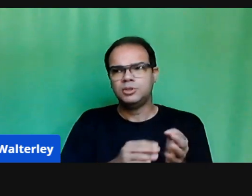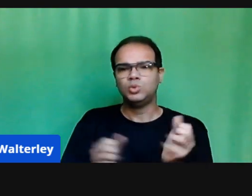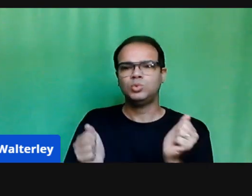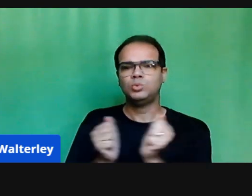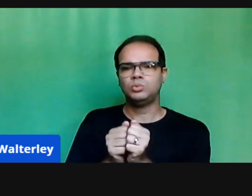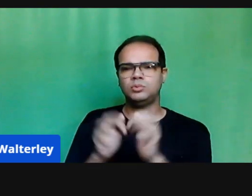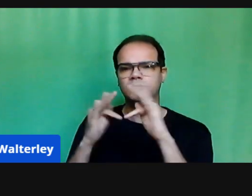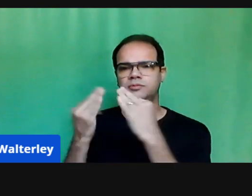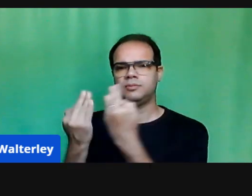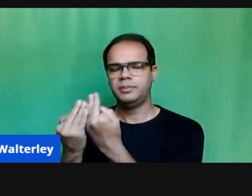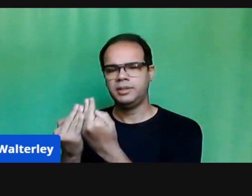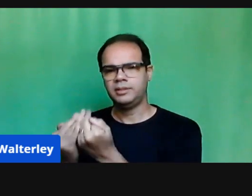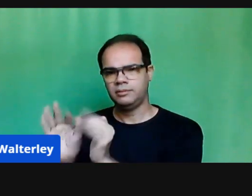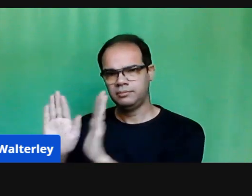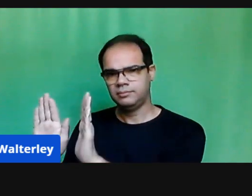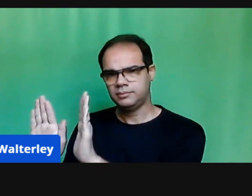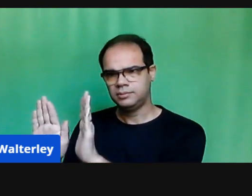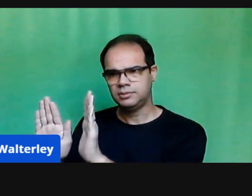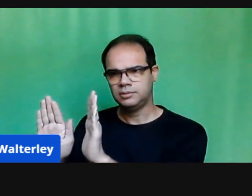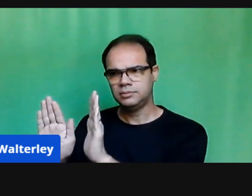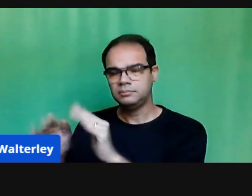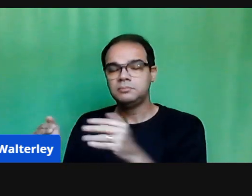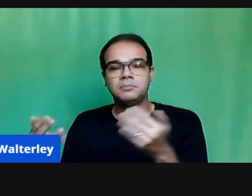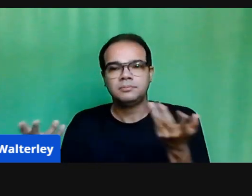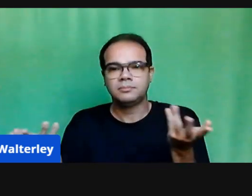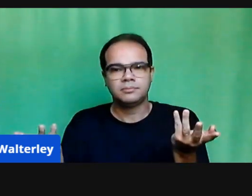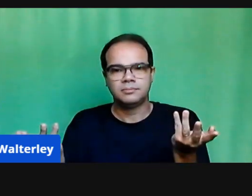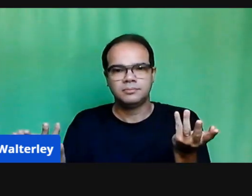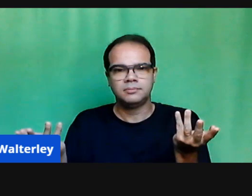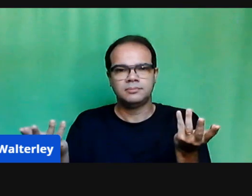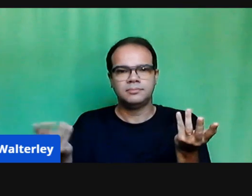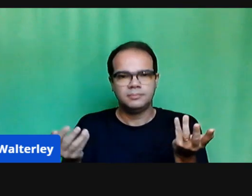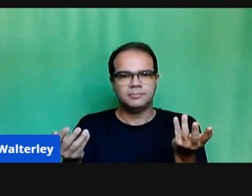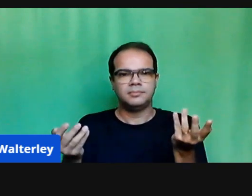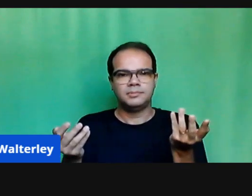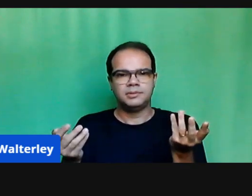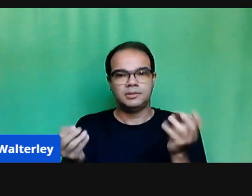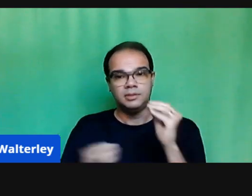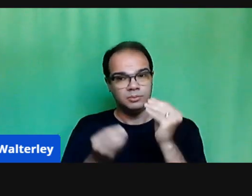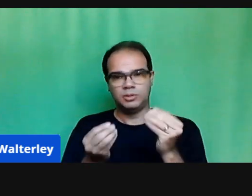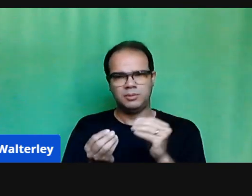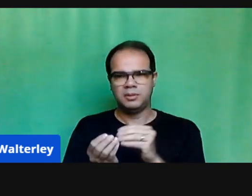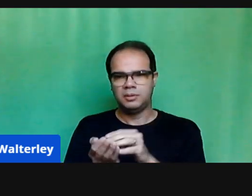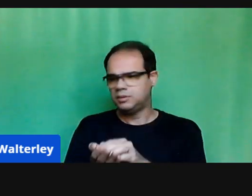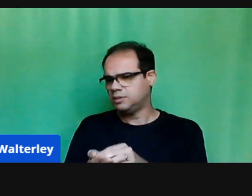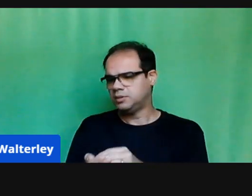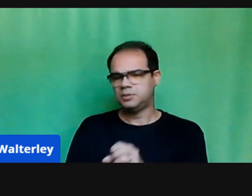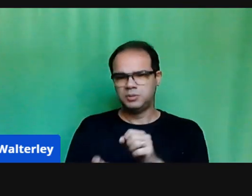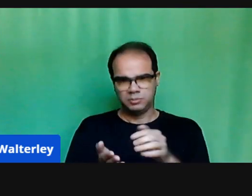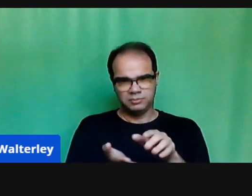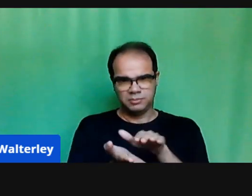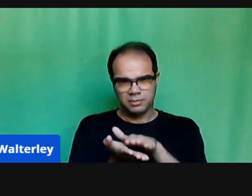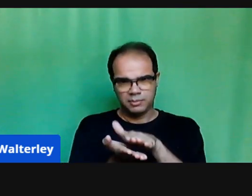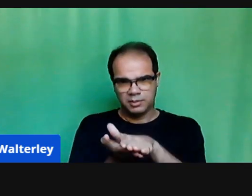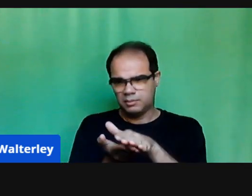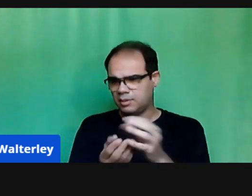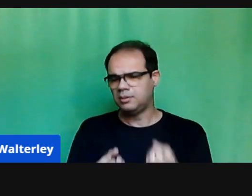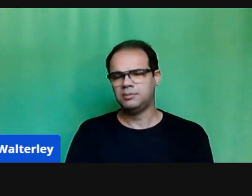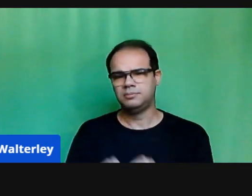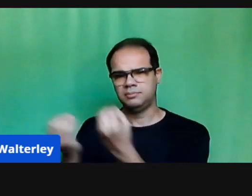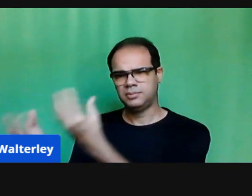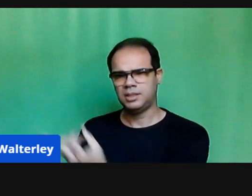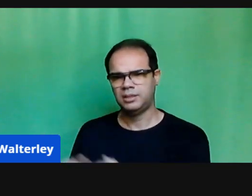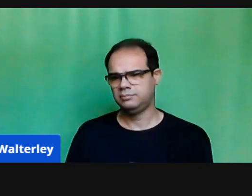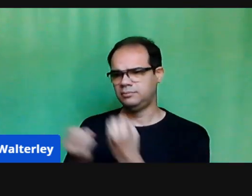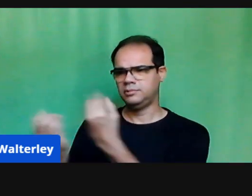famílias, como estruturar esse planejamento de modo que a gente não sobrecarregasse as famílias, nem as crianças